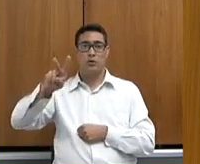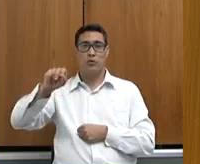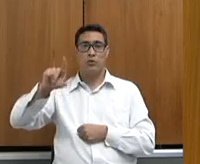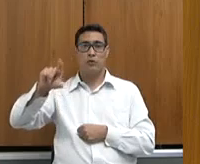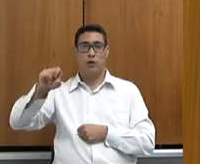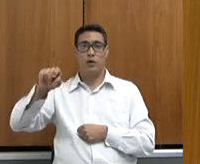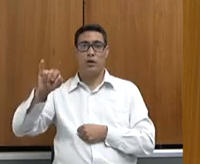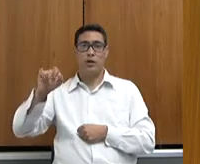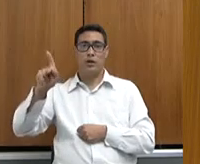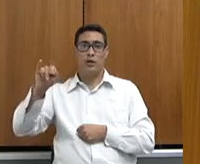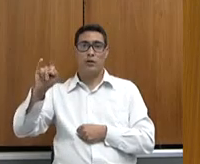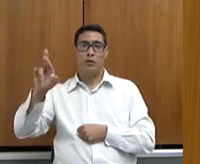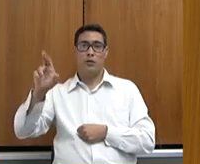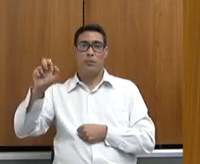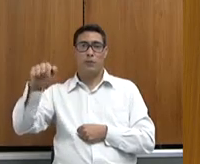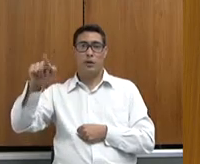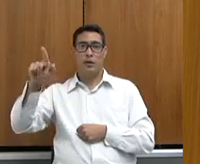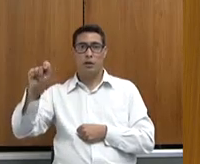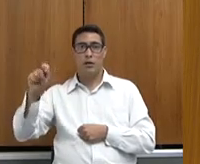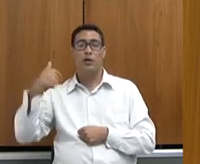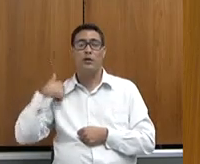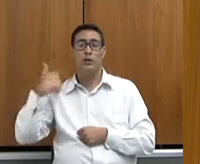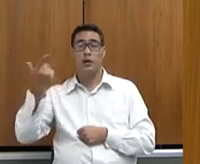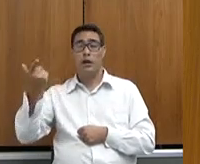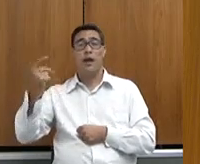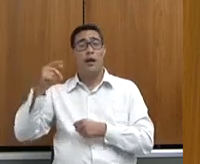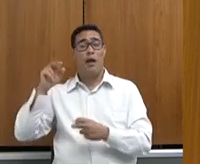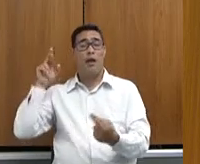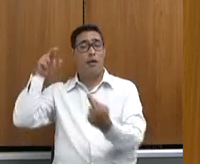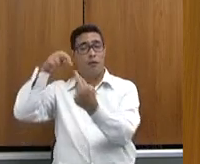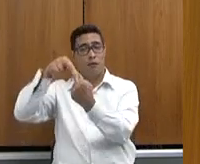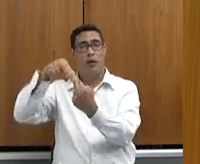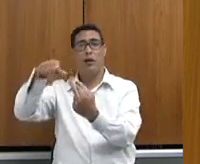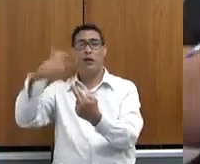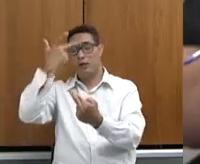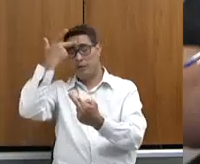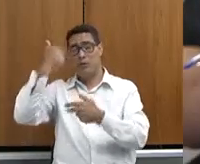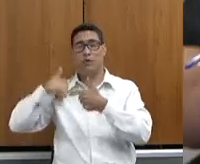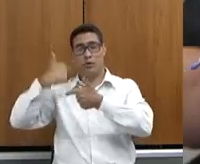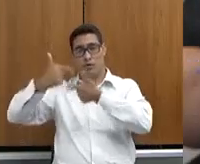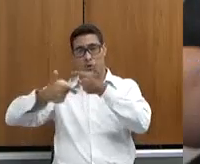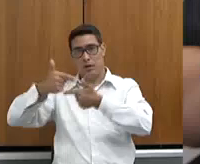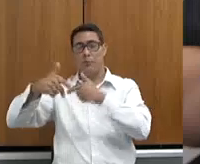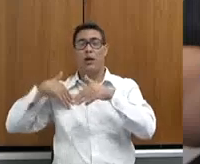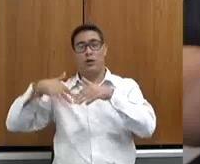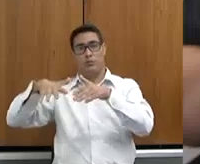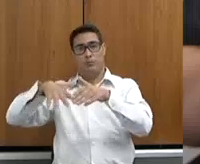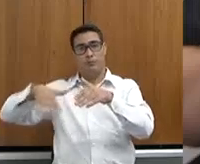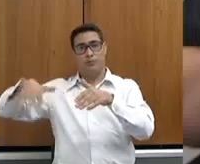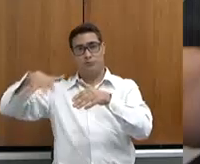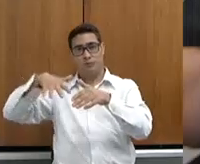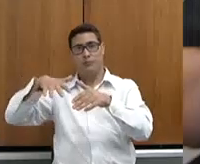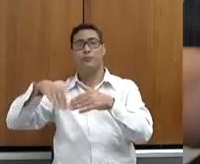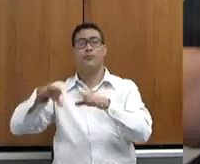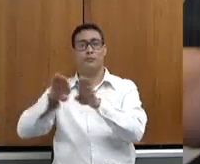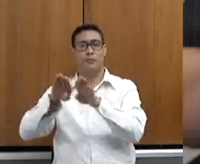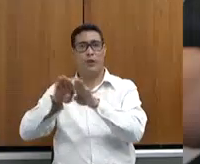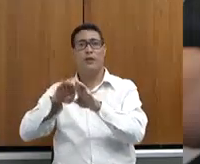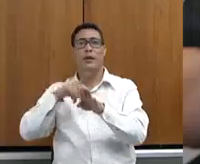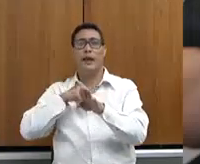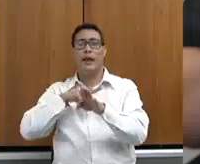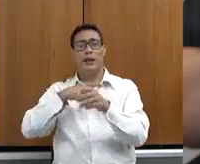unidade é referência para os agricultores familiares, produtores rurais, a indústria local, atende 25